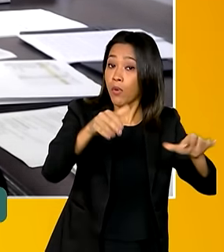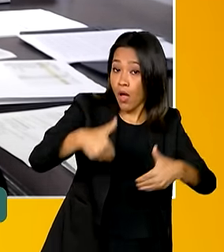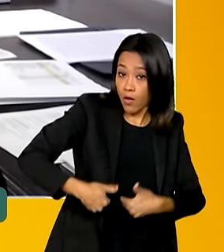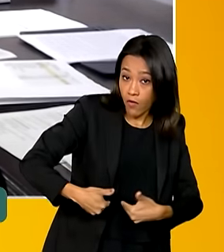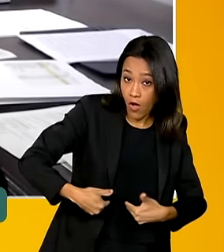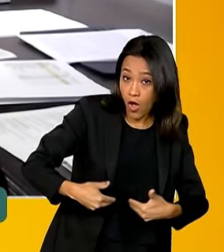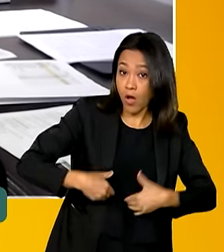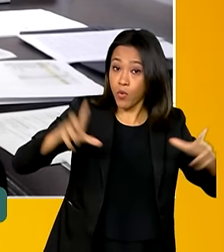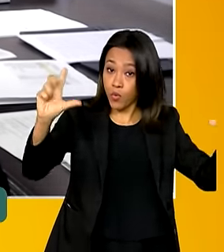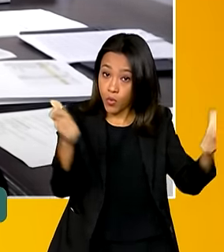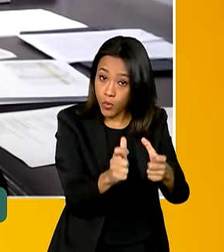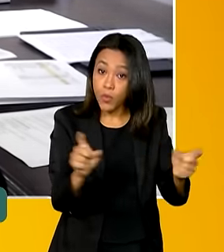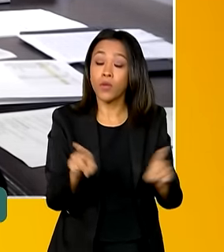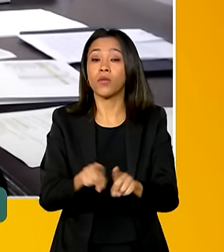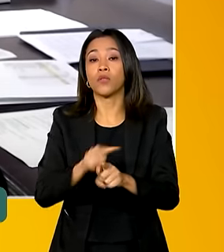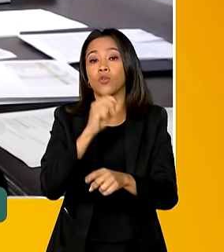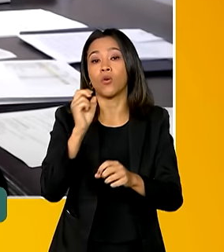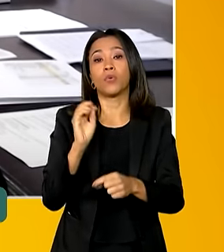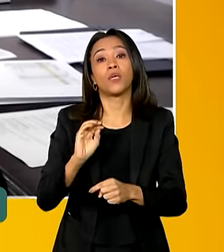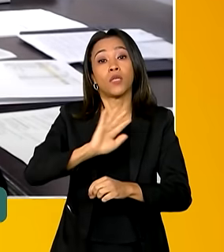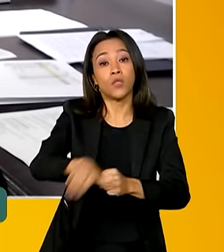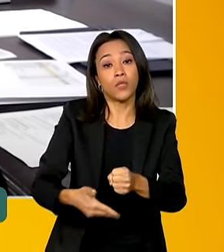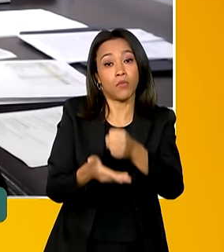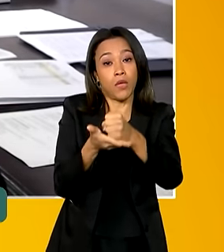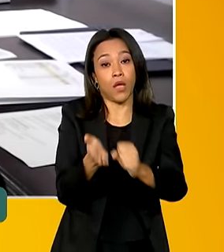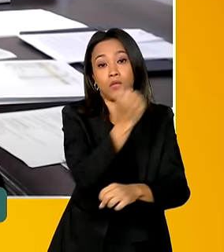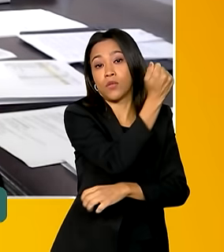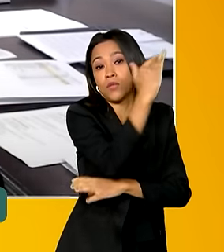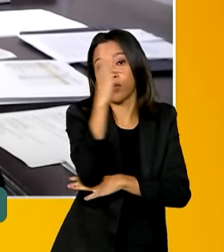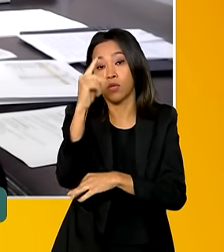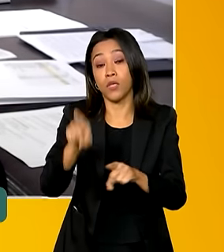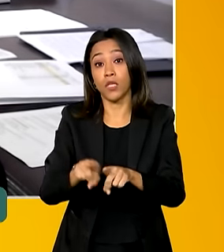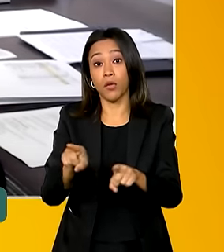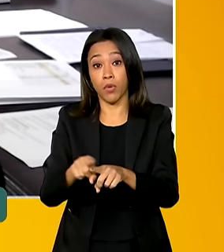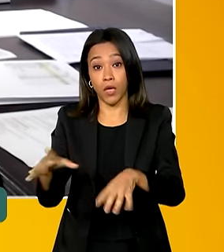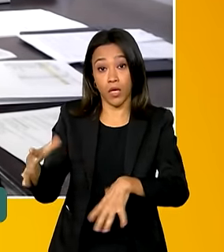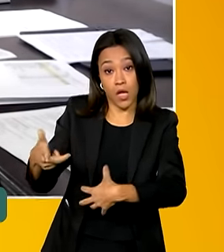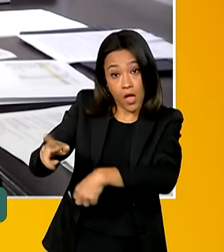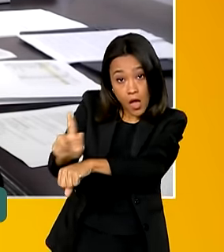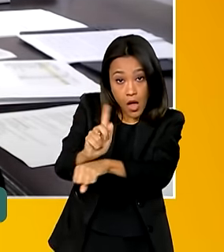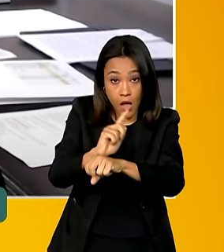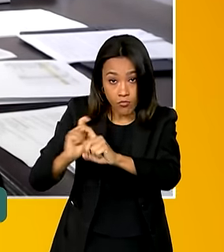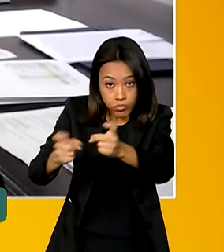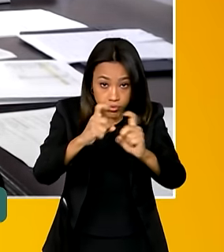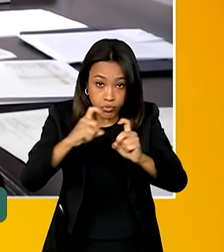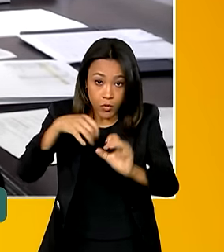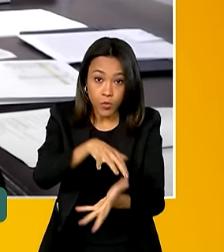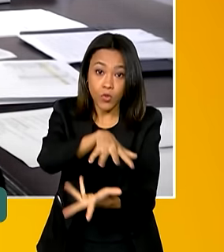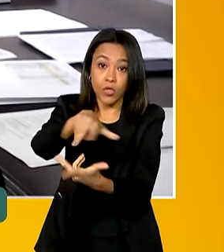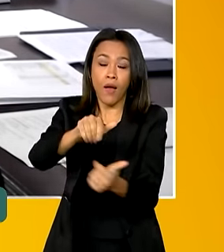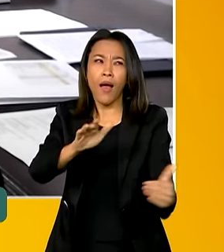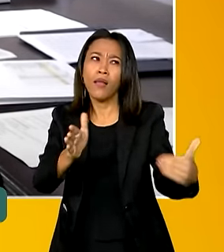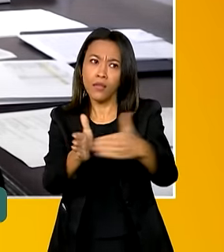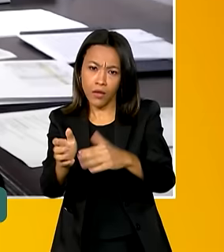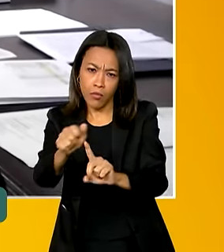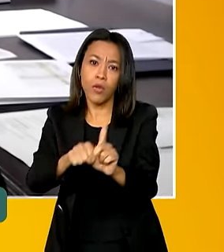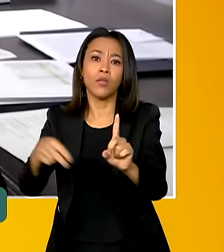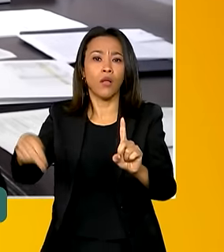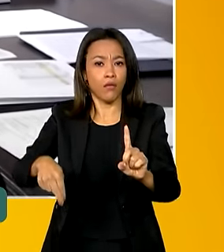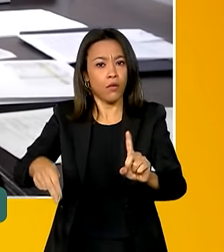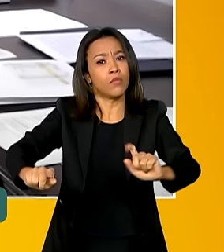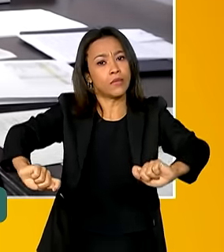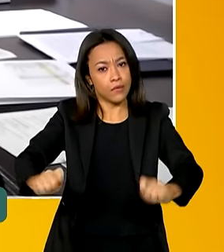ambiental e para a governança global. Então, até novembro, você tem a